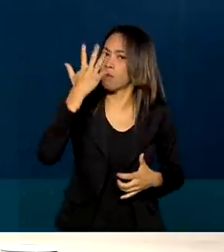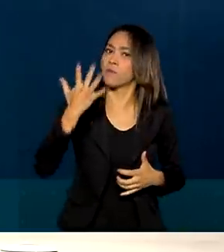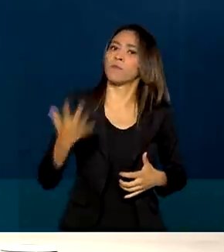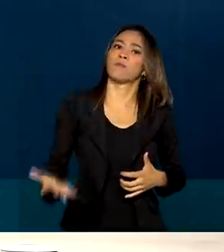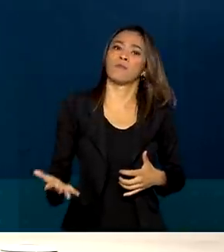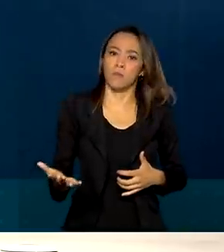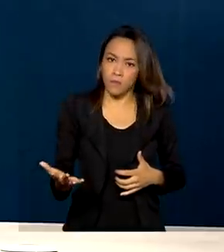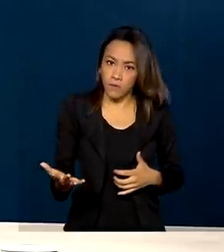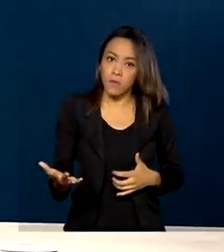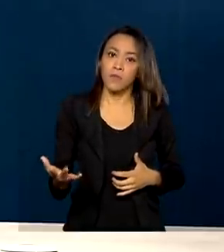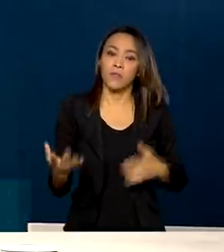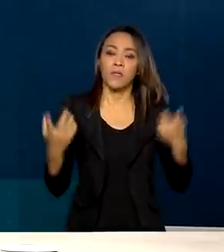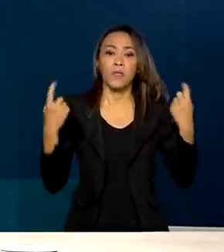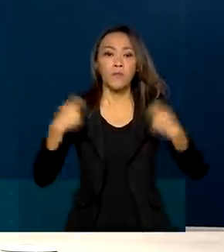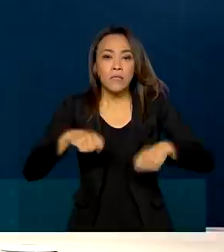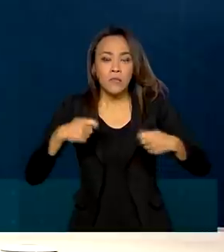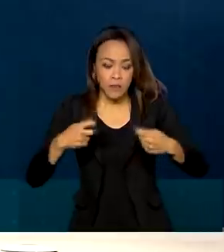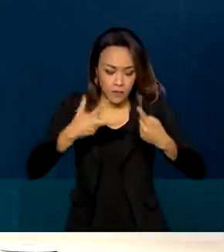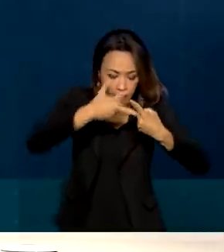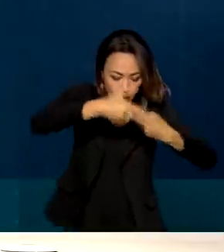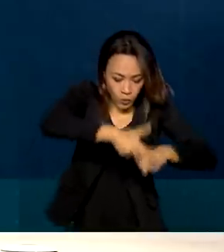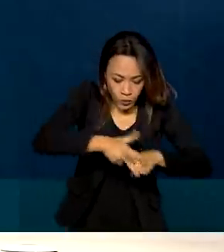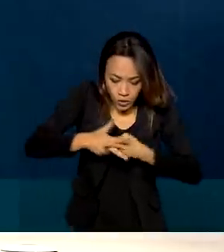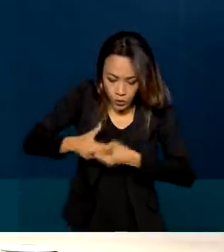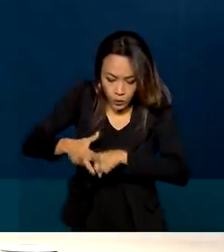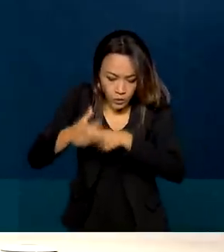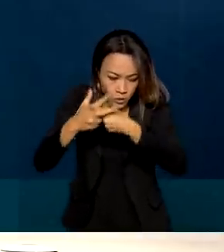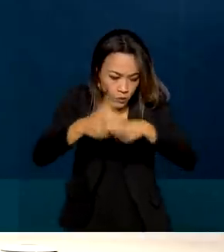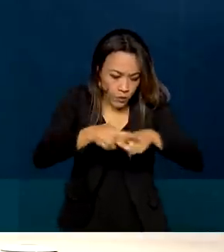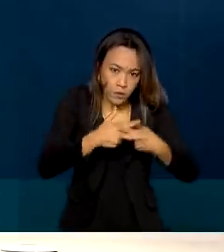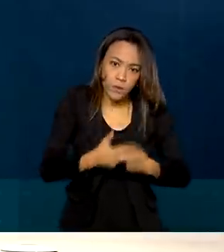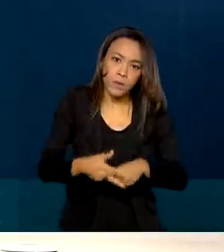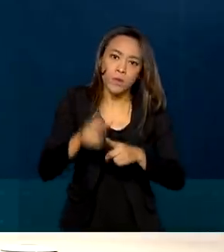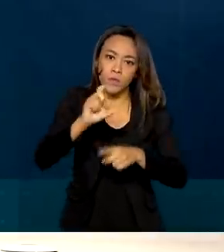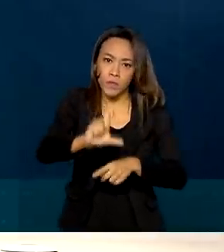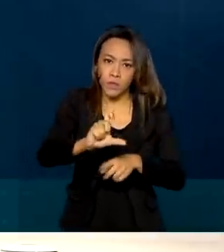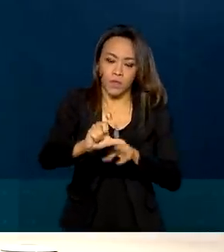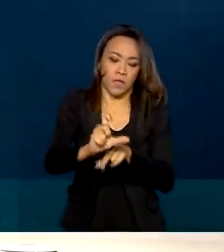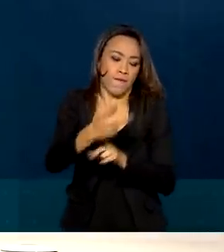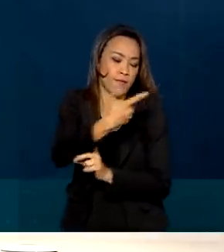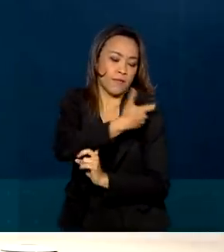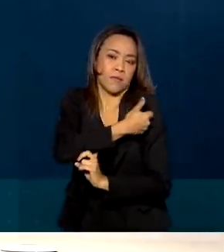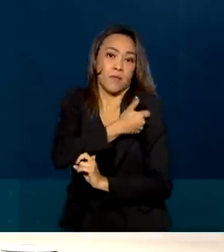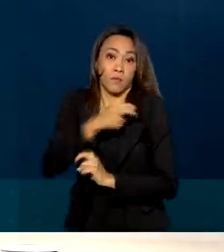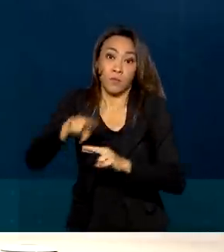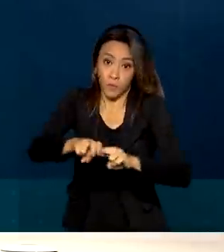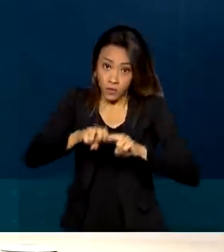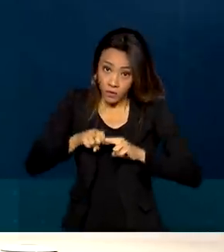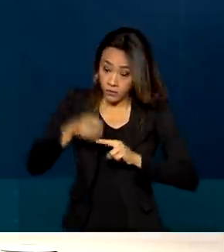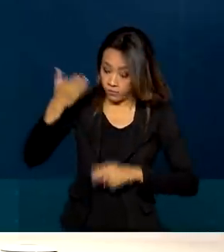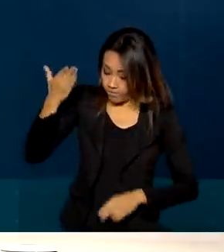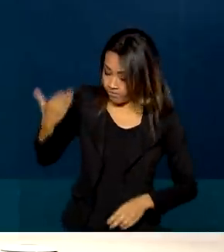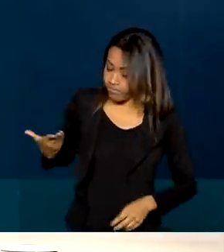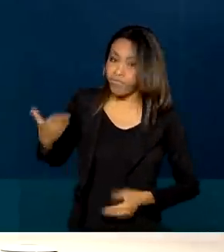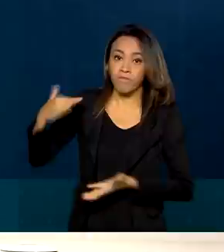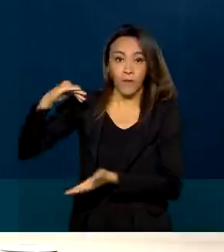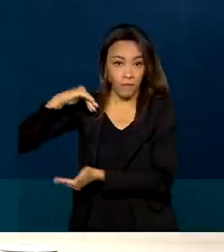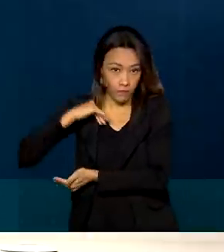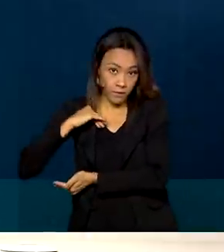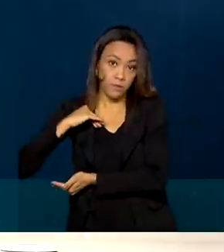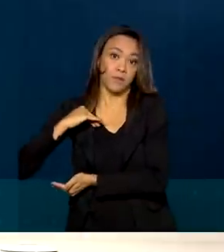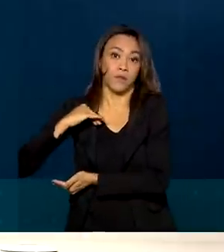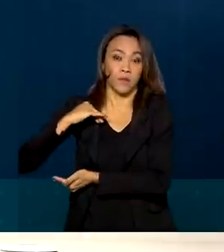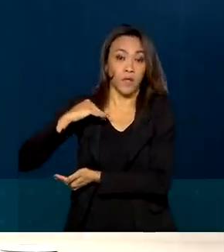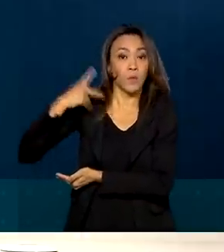necessidades de ajustes. Portanto, a Anvisa, no cumprimento